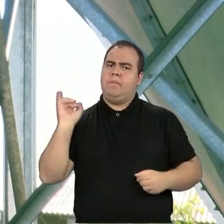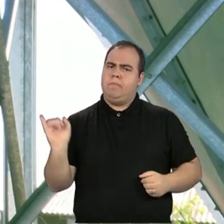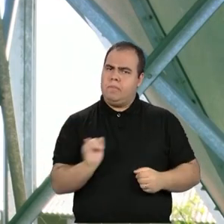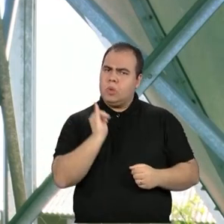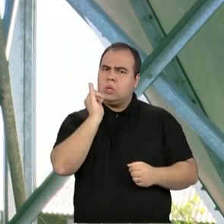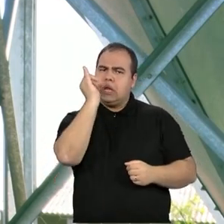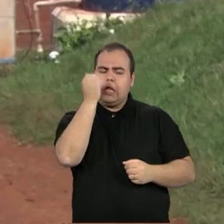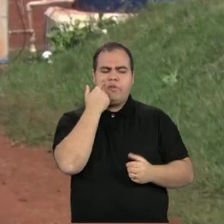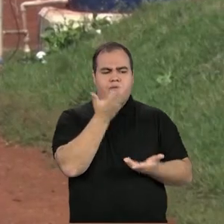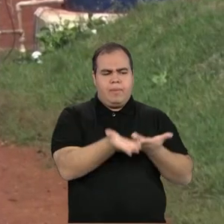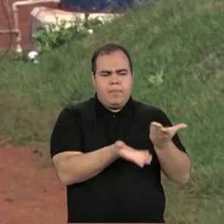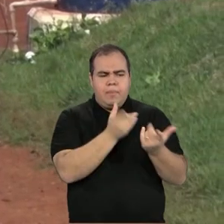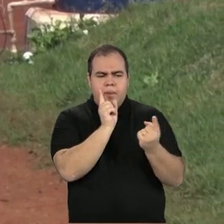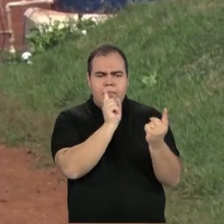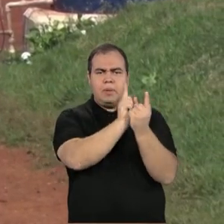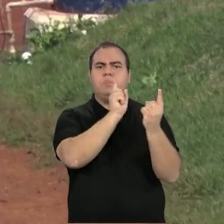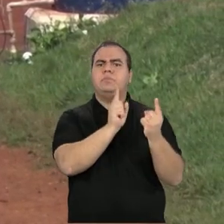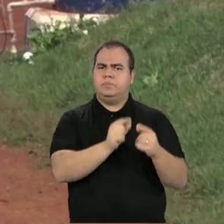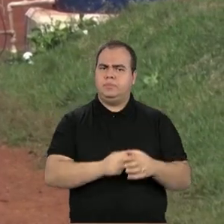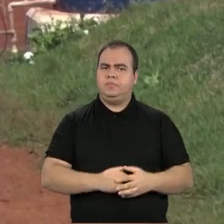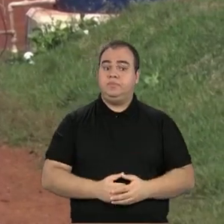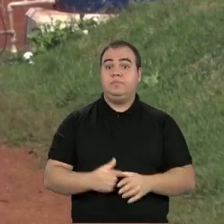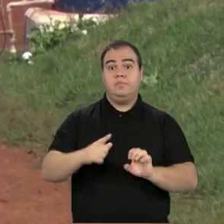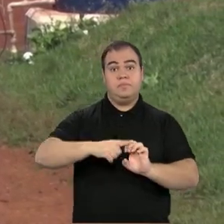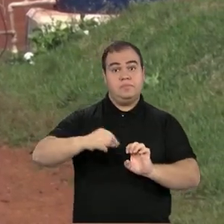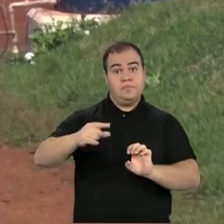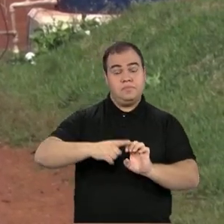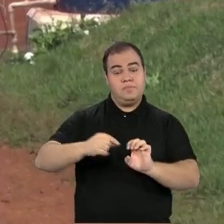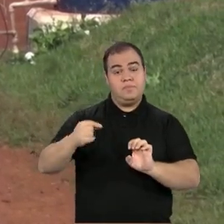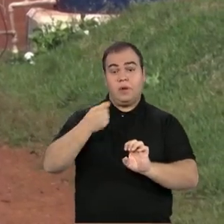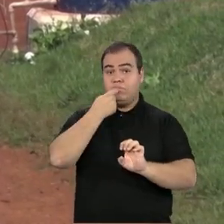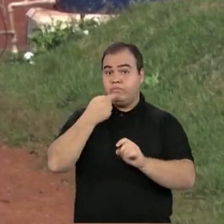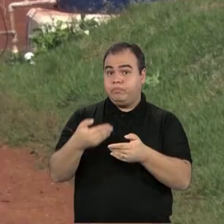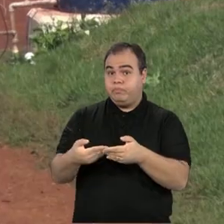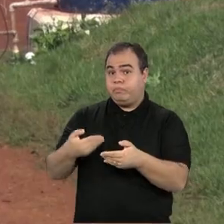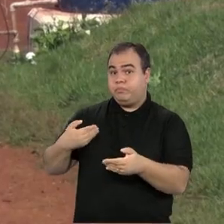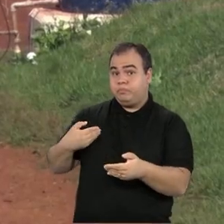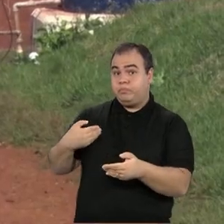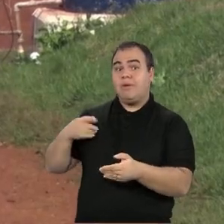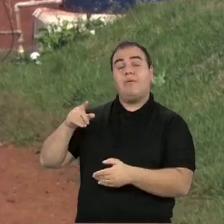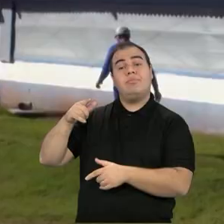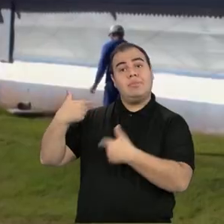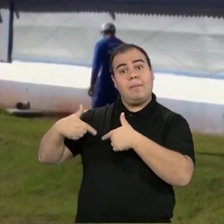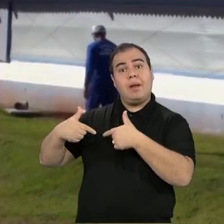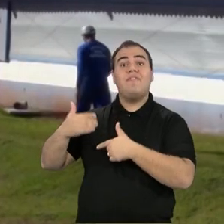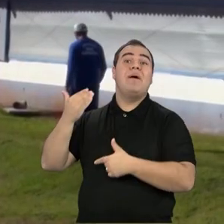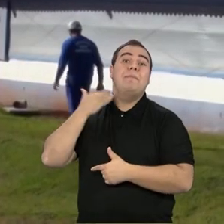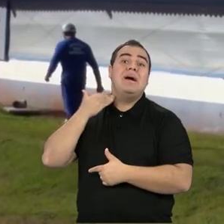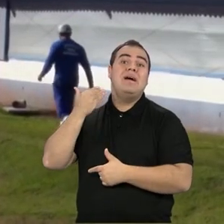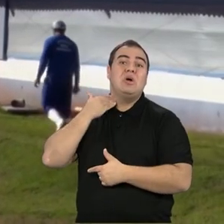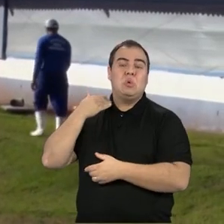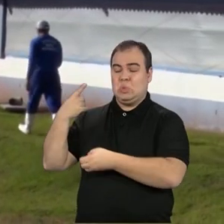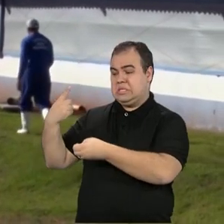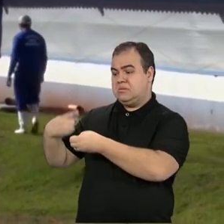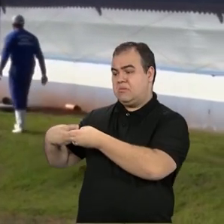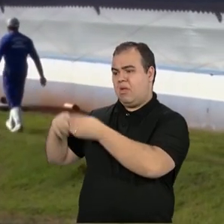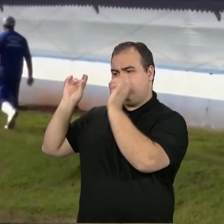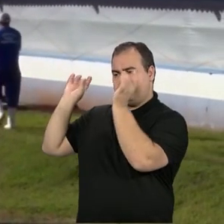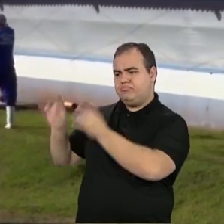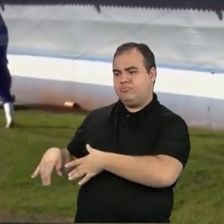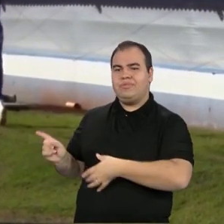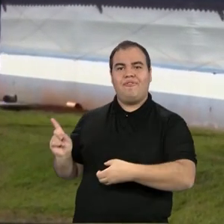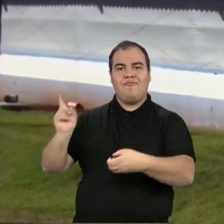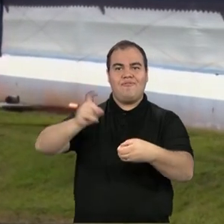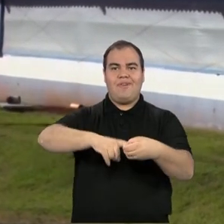isso com rapidez. Os empreendedores que há pouco tempo eram bancários, trocaram a cidade pelo campo.